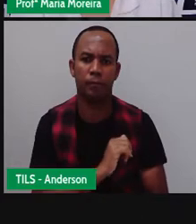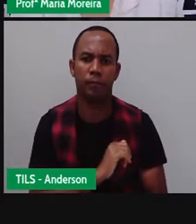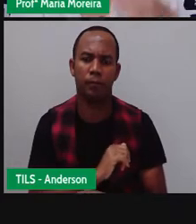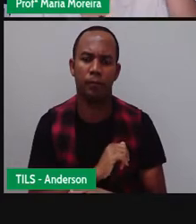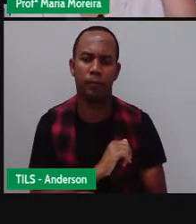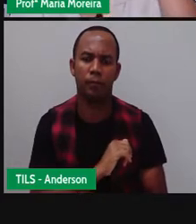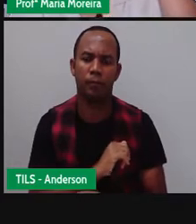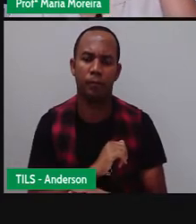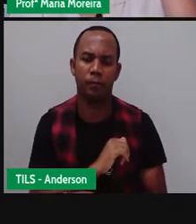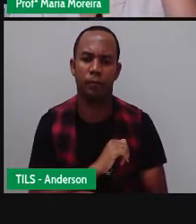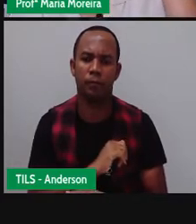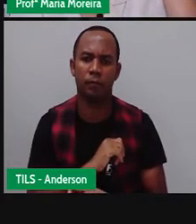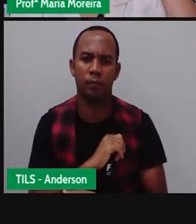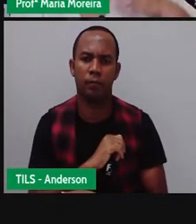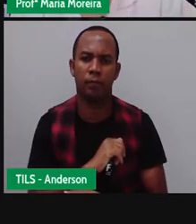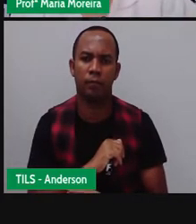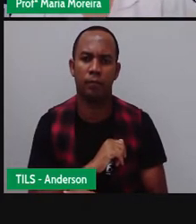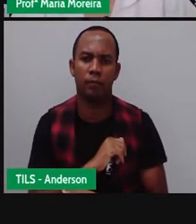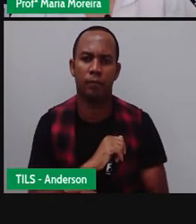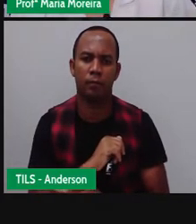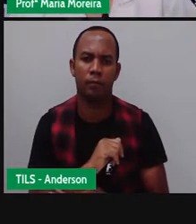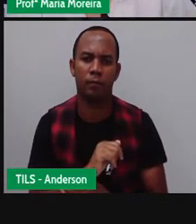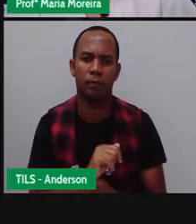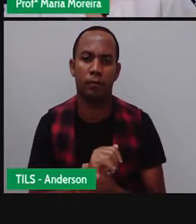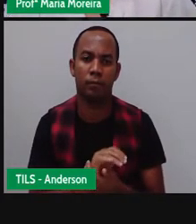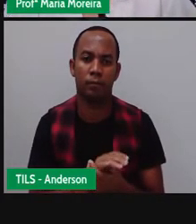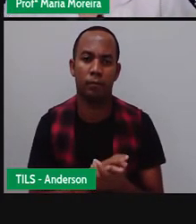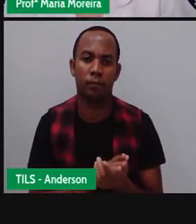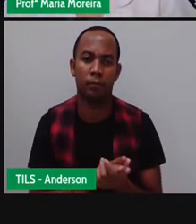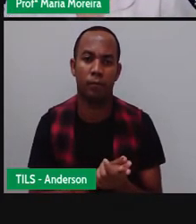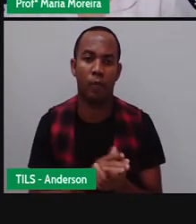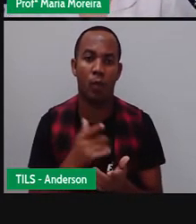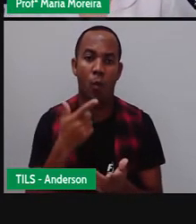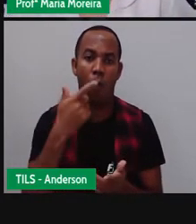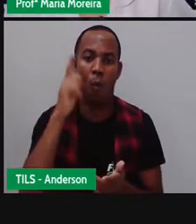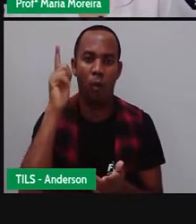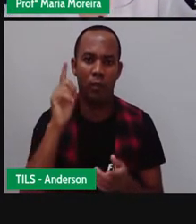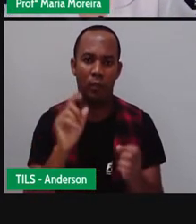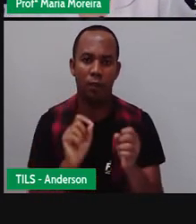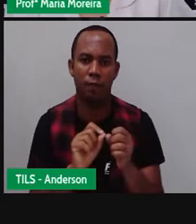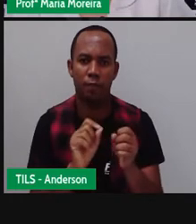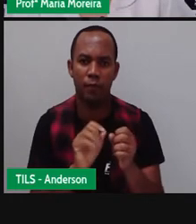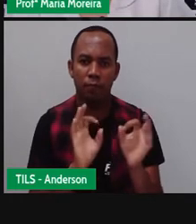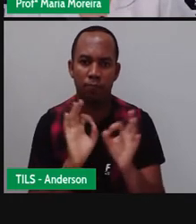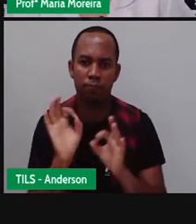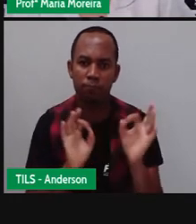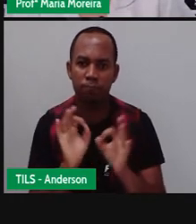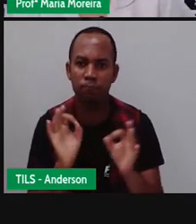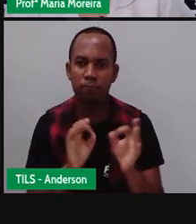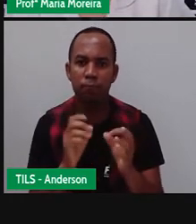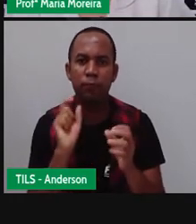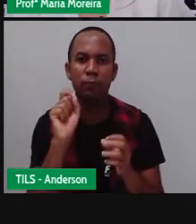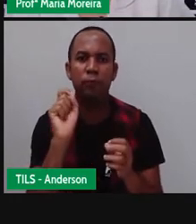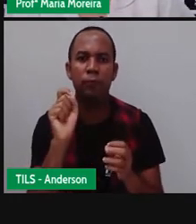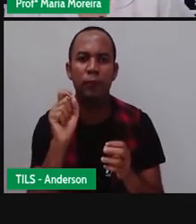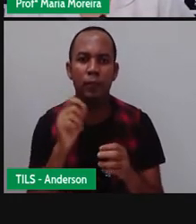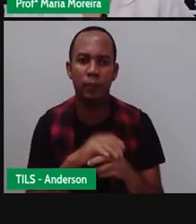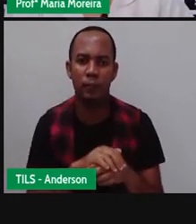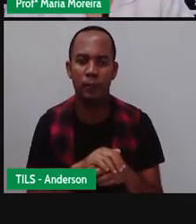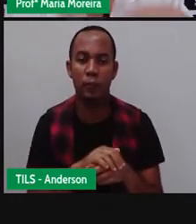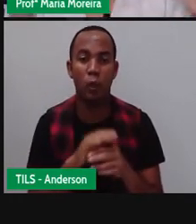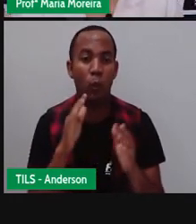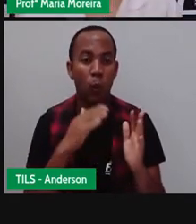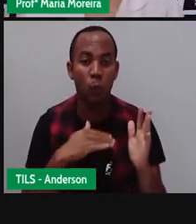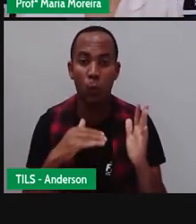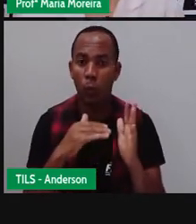Fantástico. Eu acho esse código Morse fantástico. Como sua criação fez um enorme sucesso, né? Isso? E aí